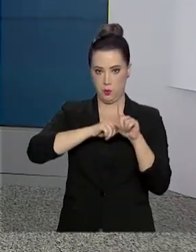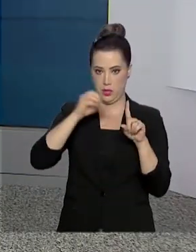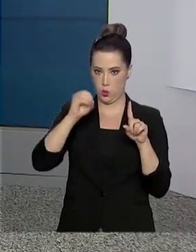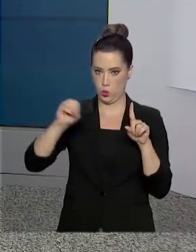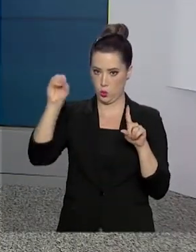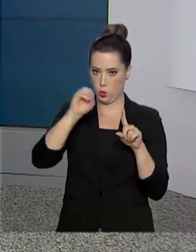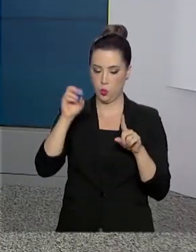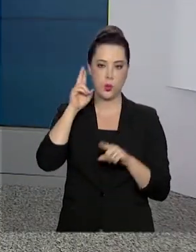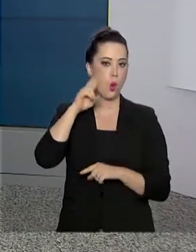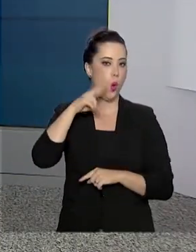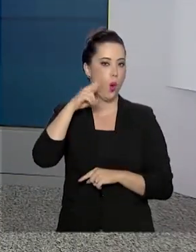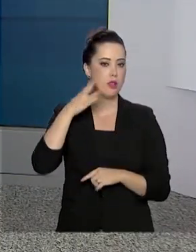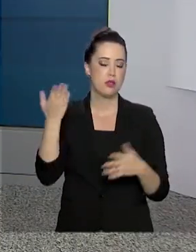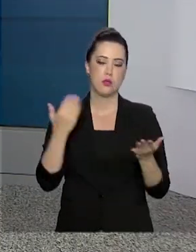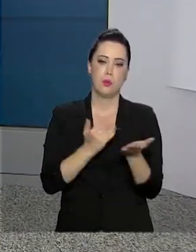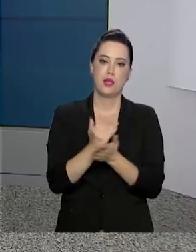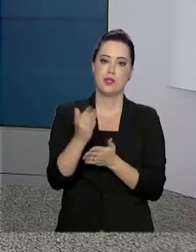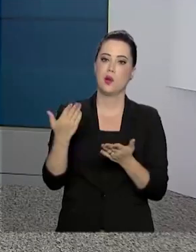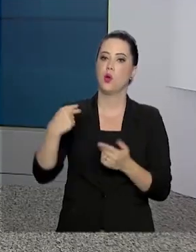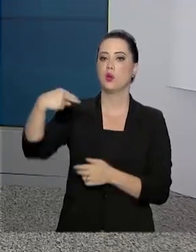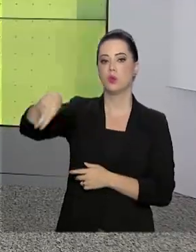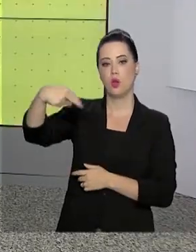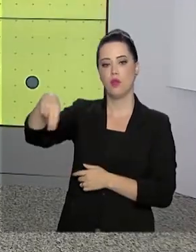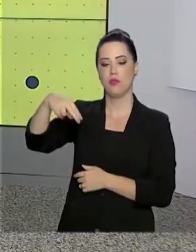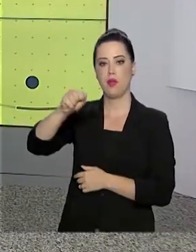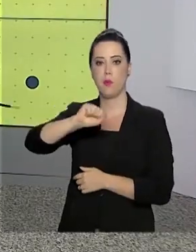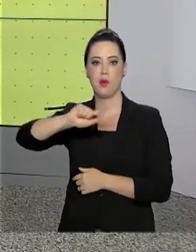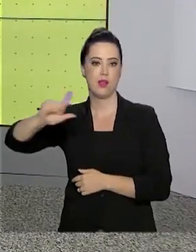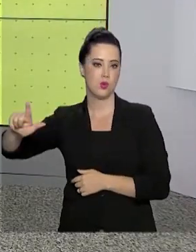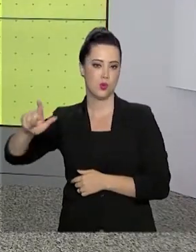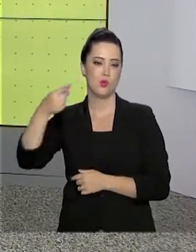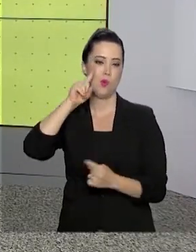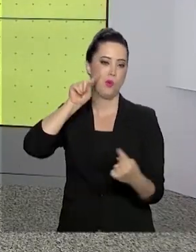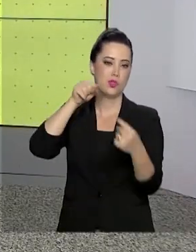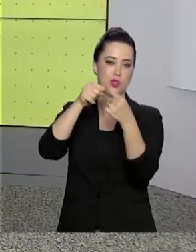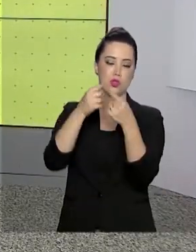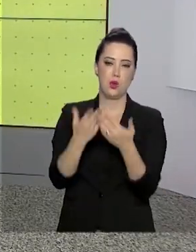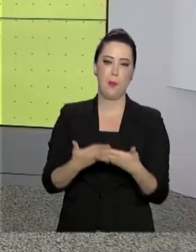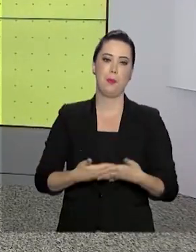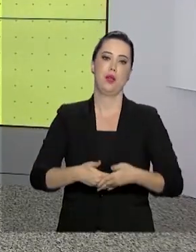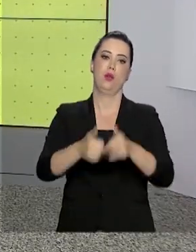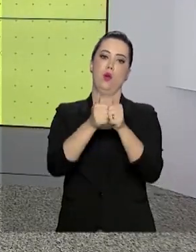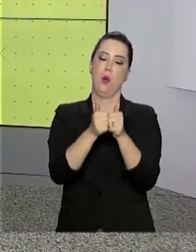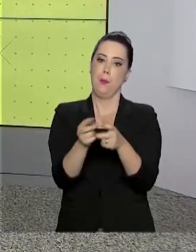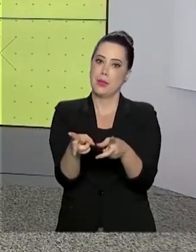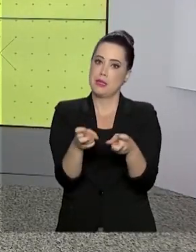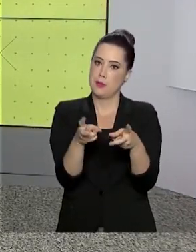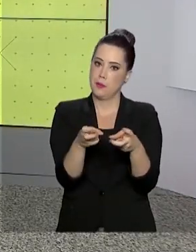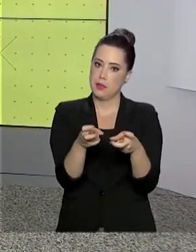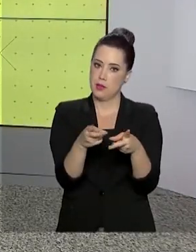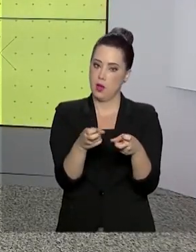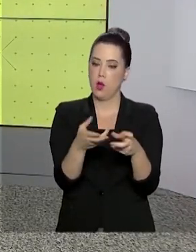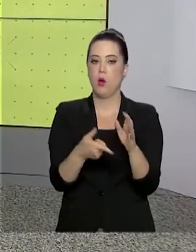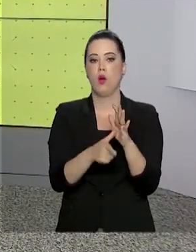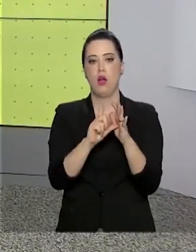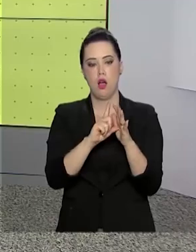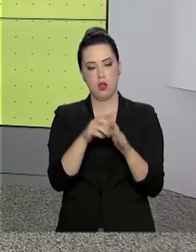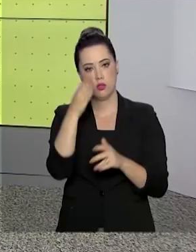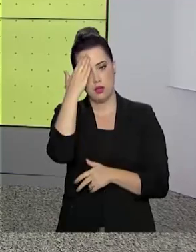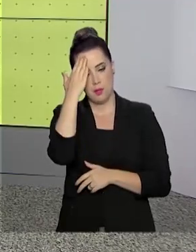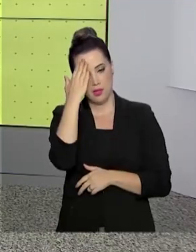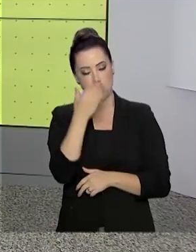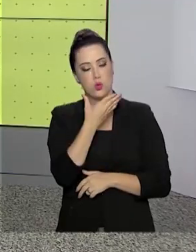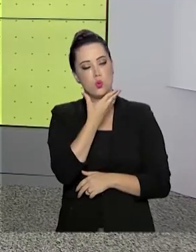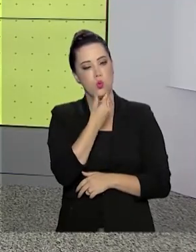Rosa, começaram agora as ações do Novembro Azul. A campanha é voltada para reforçar o diagnóstico precoce de câncer de